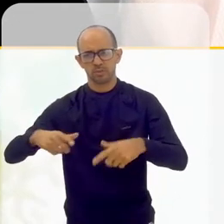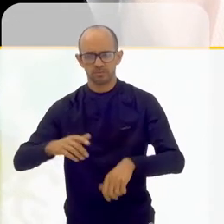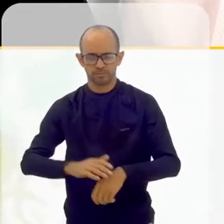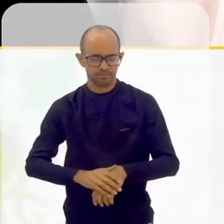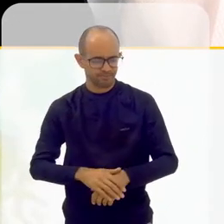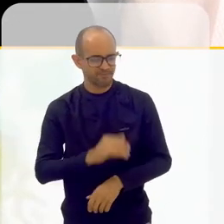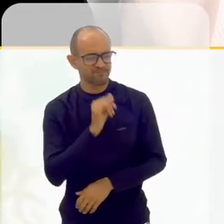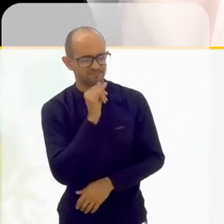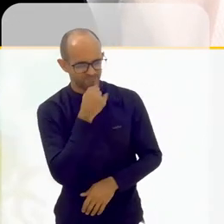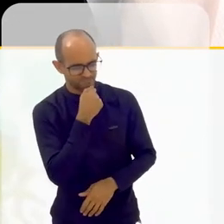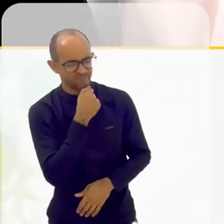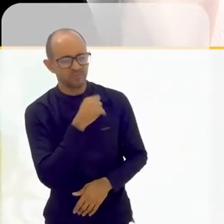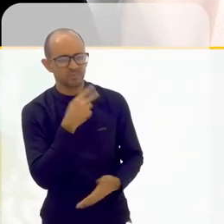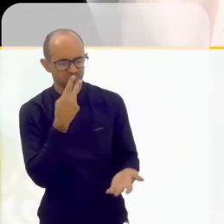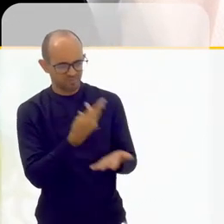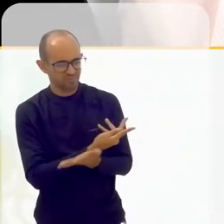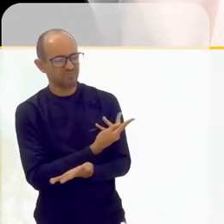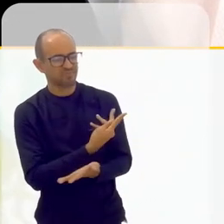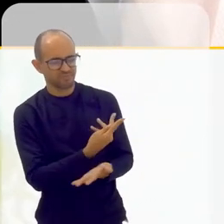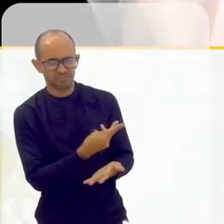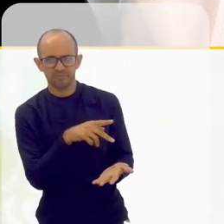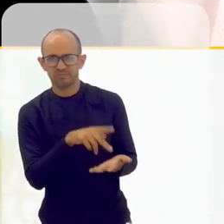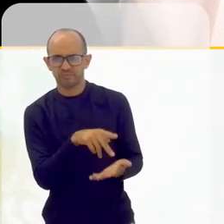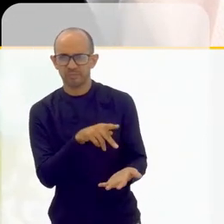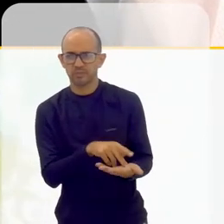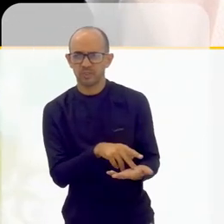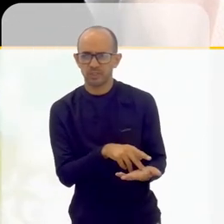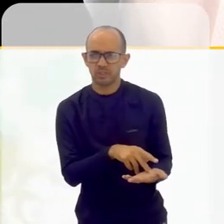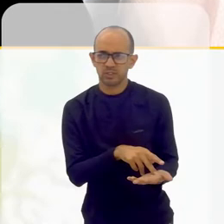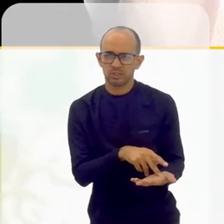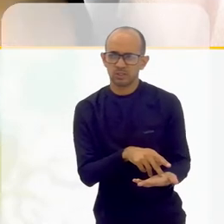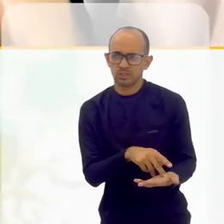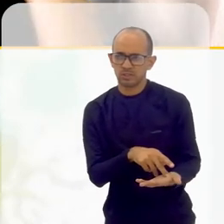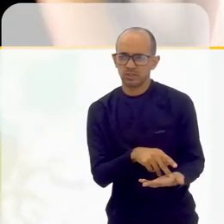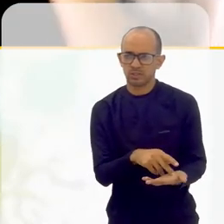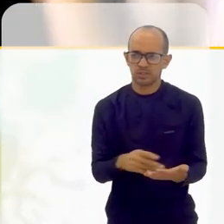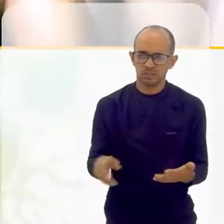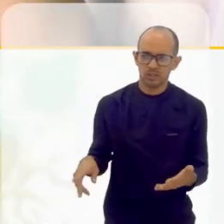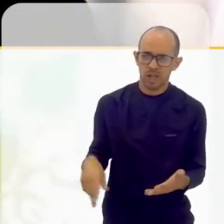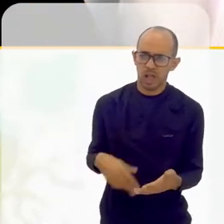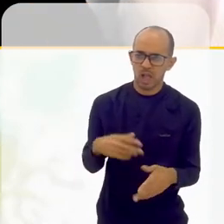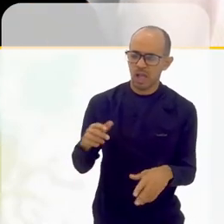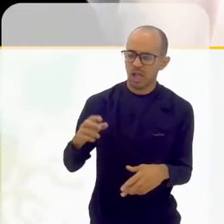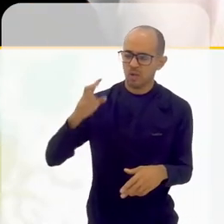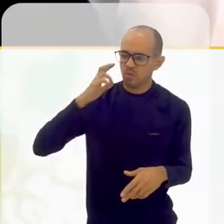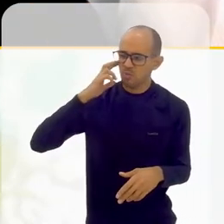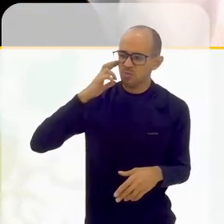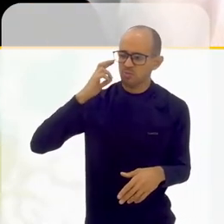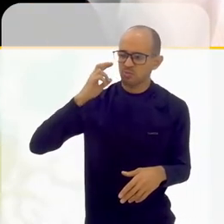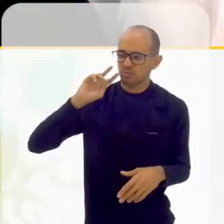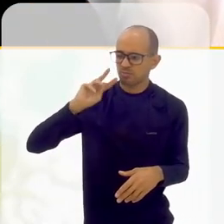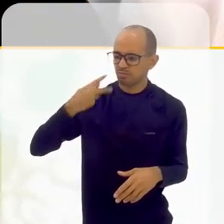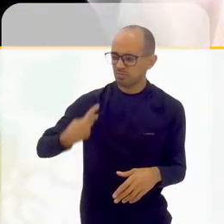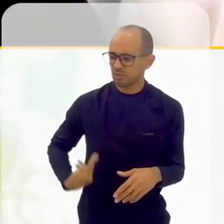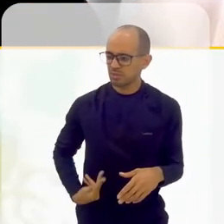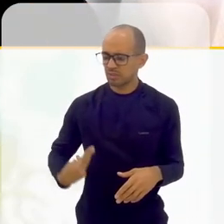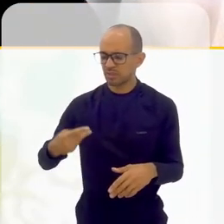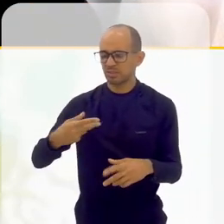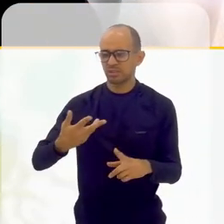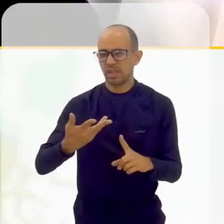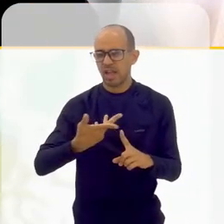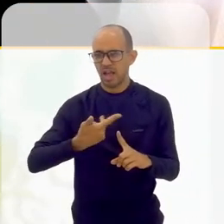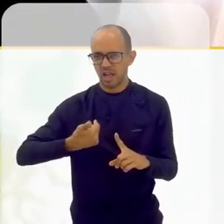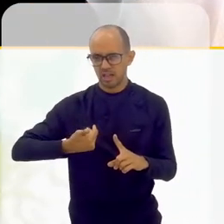muito triste. Muito, muito, muito triste. A cultura humaniza. O que humaniza é a